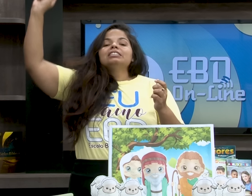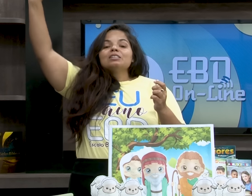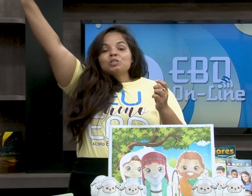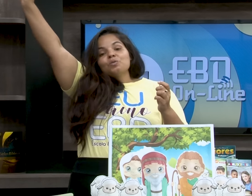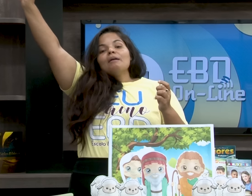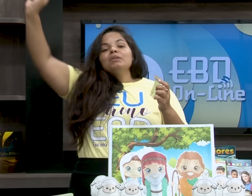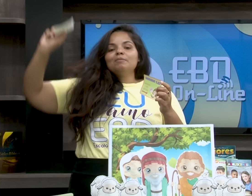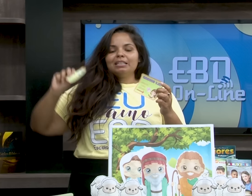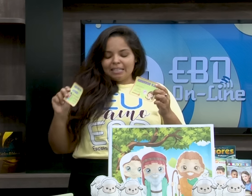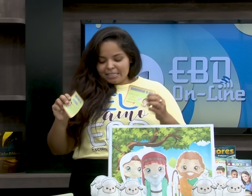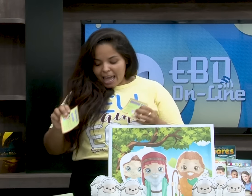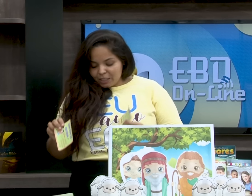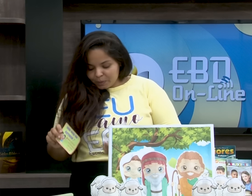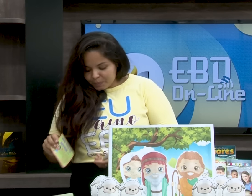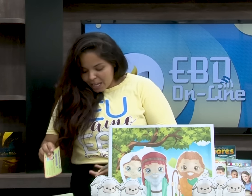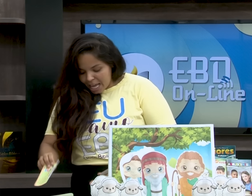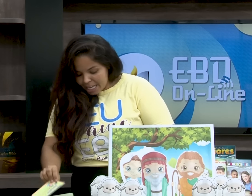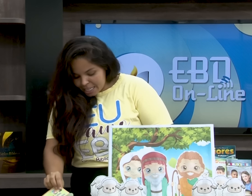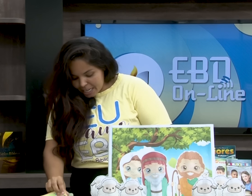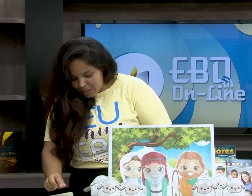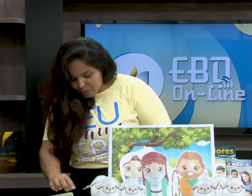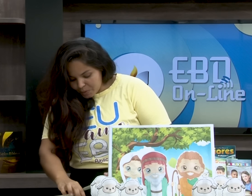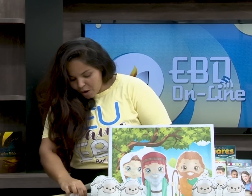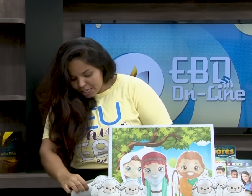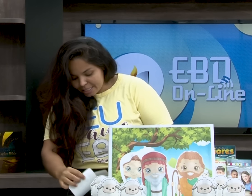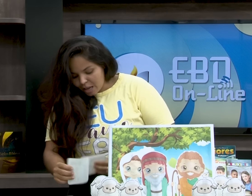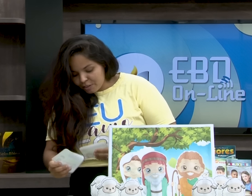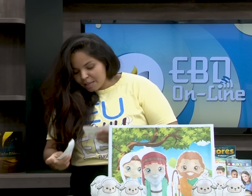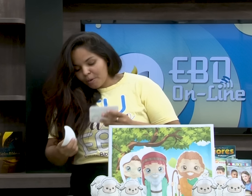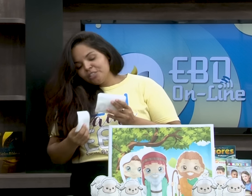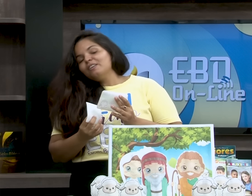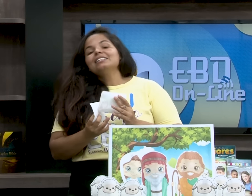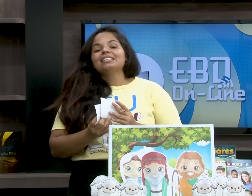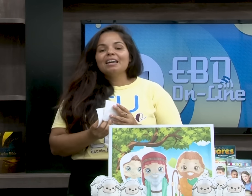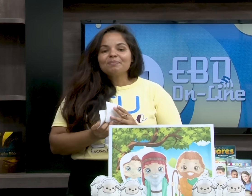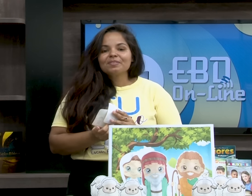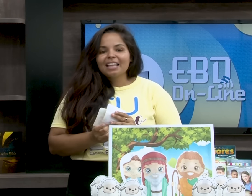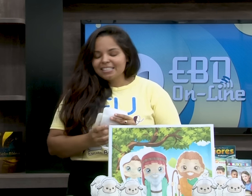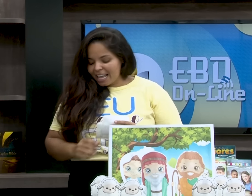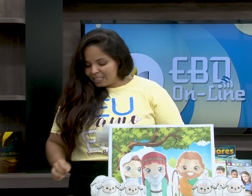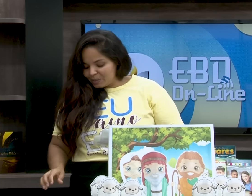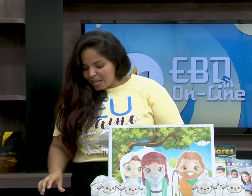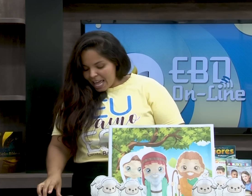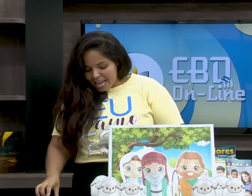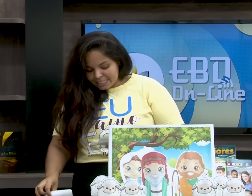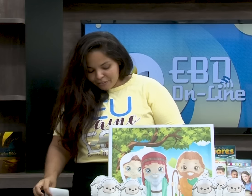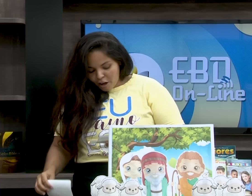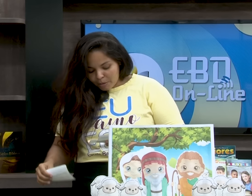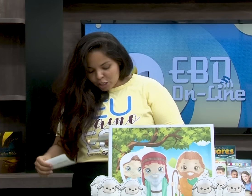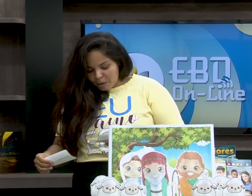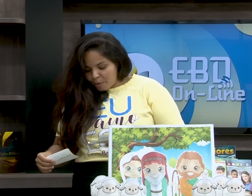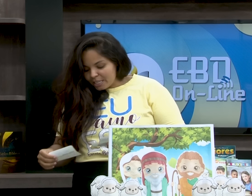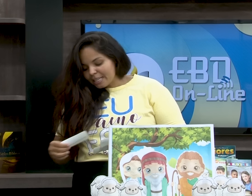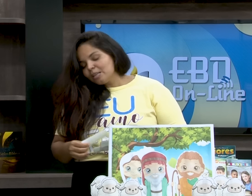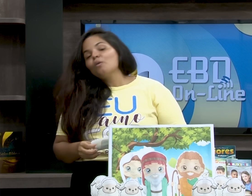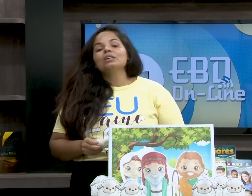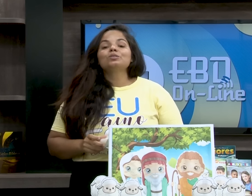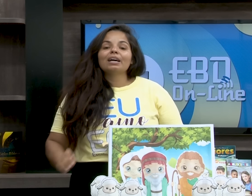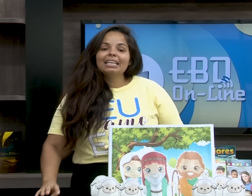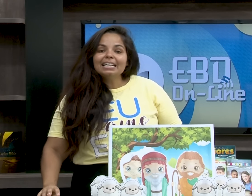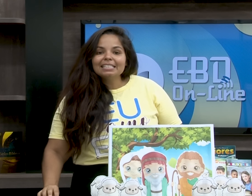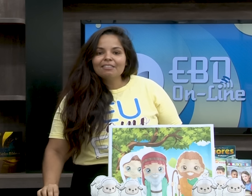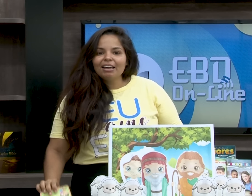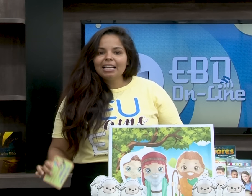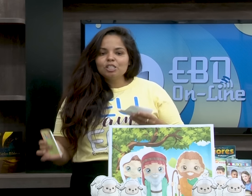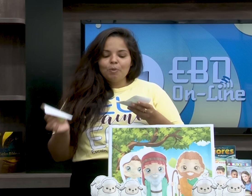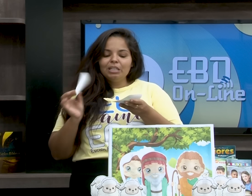levanta a sua Bíblia, tá certo? Então, olha só, você pode fazer, tá certo? Essa forma de memorização com